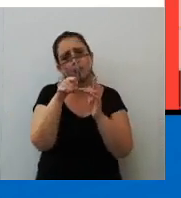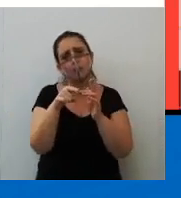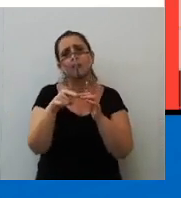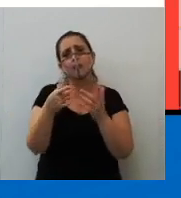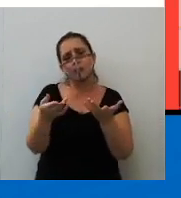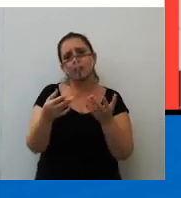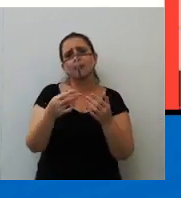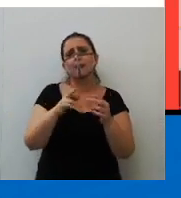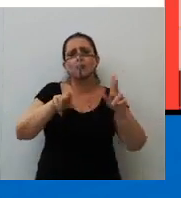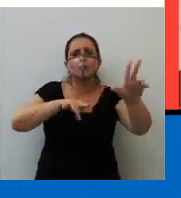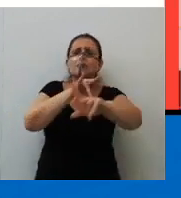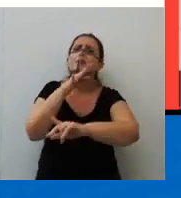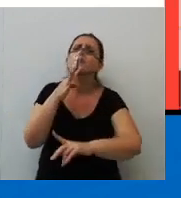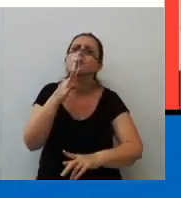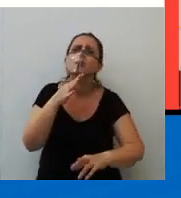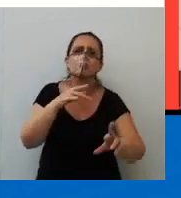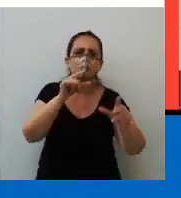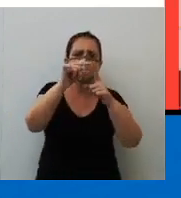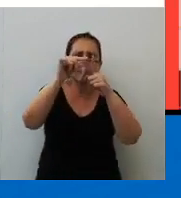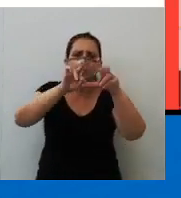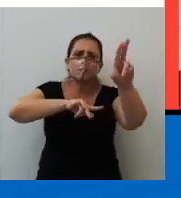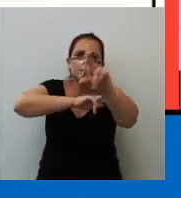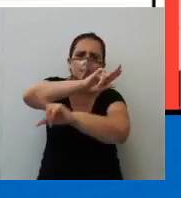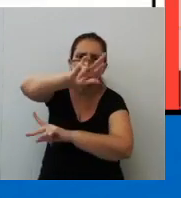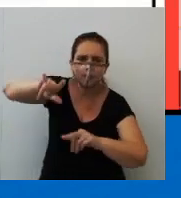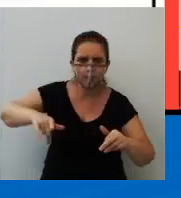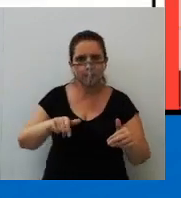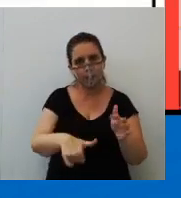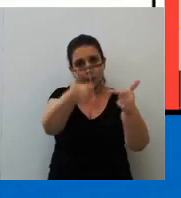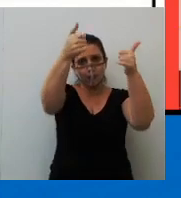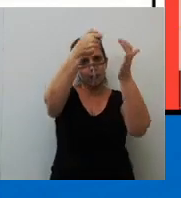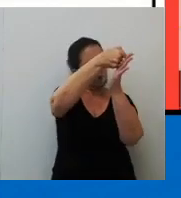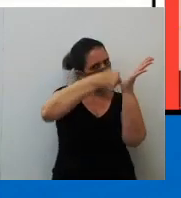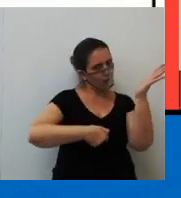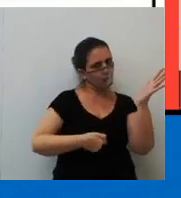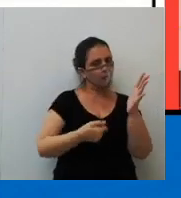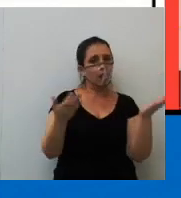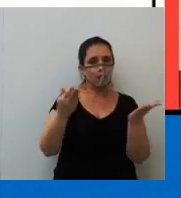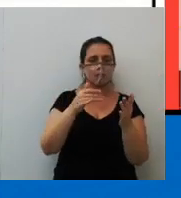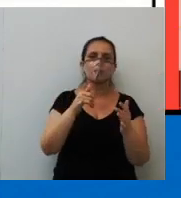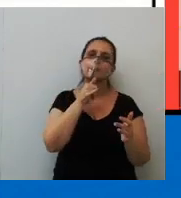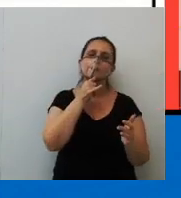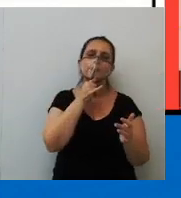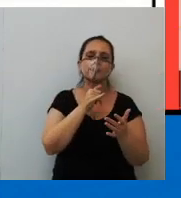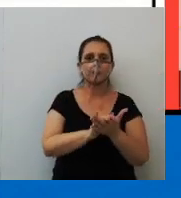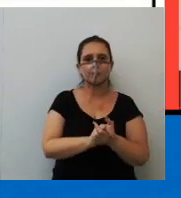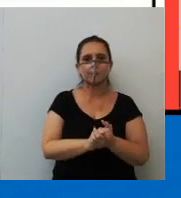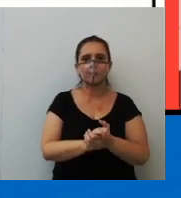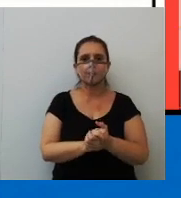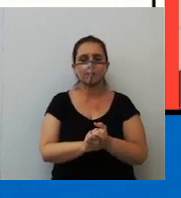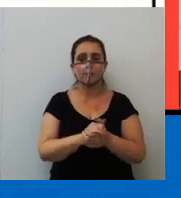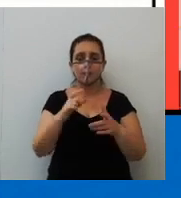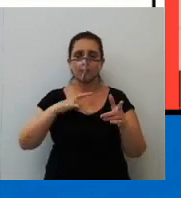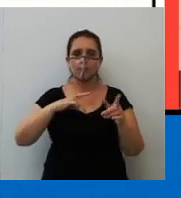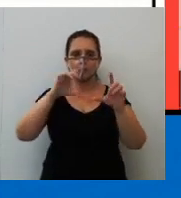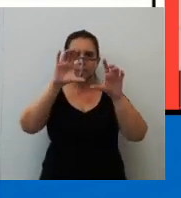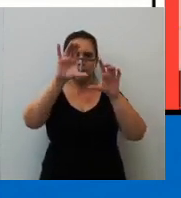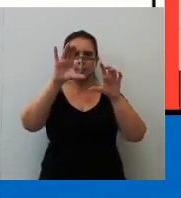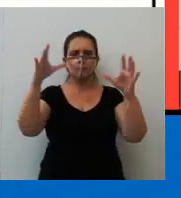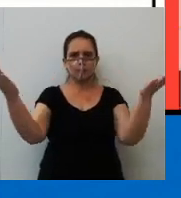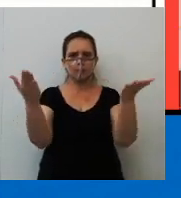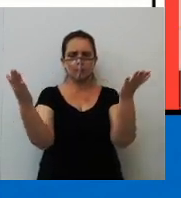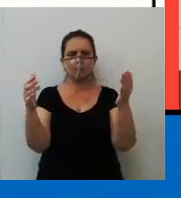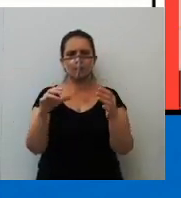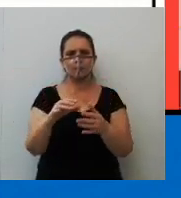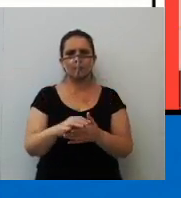vocabulário vasto. São dicas pra você melhorar a tua redação. Vamos dar uma olhada aqui no exemplo. Ó, aí tem um parágrafo um tanto grande